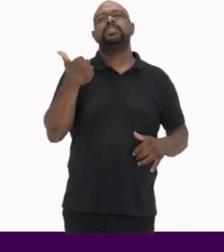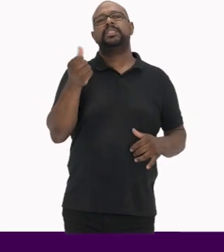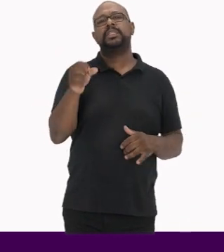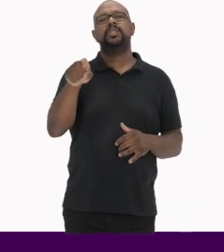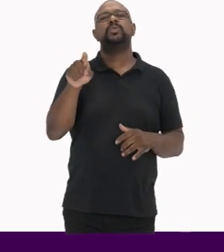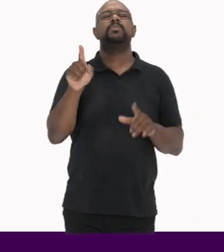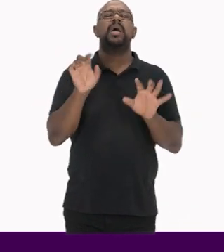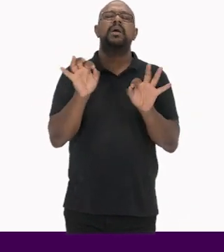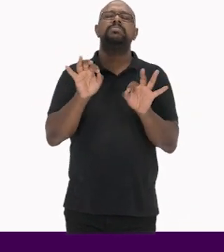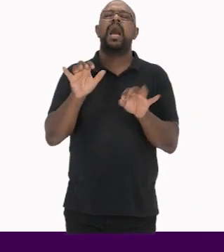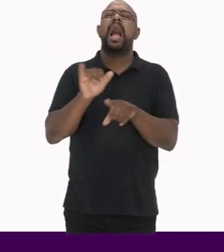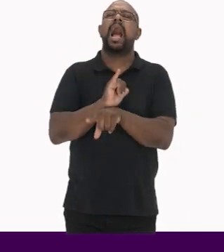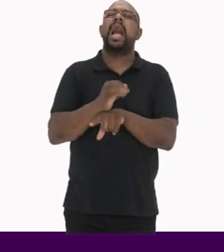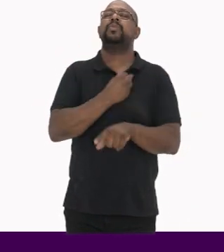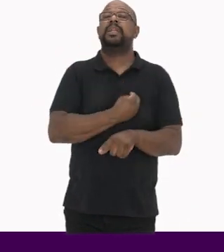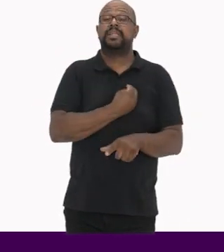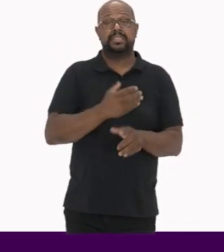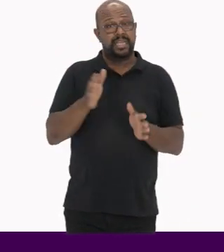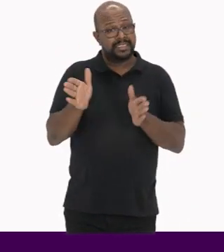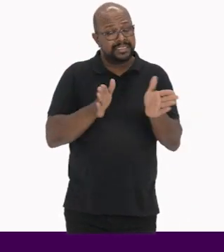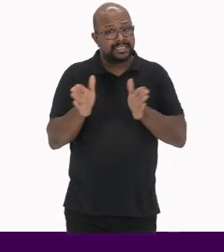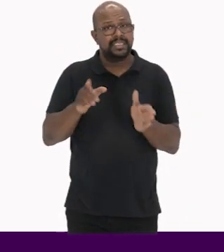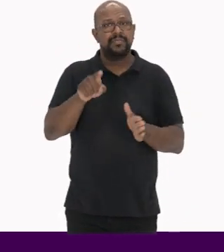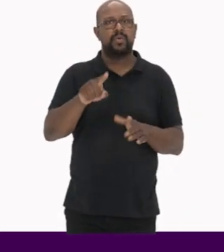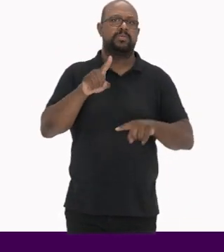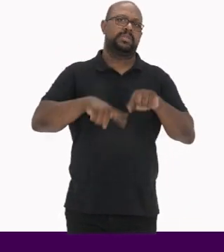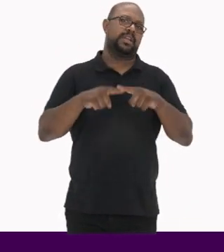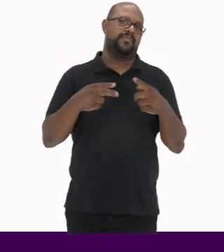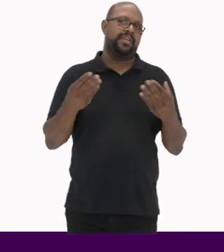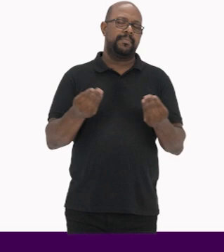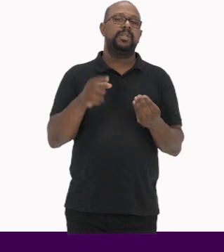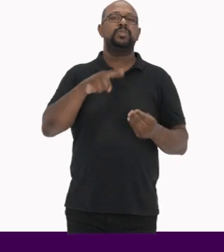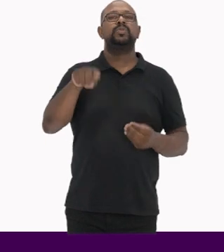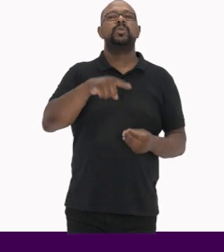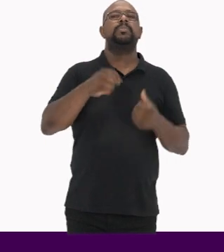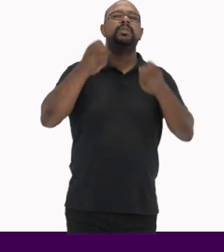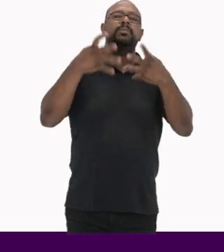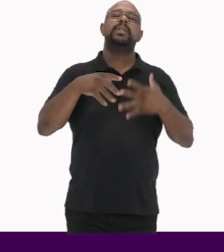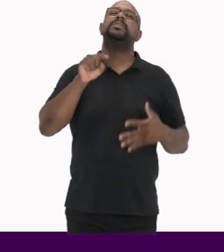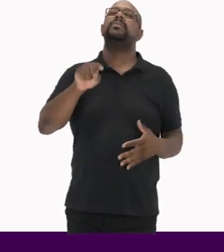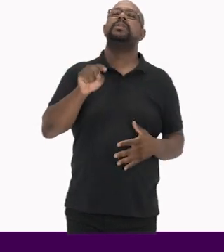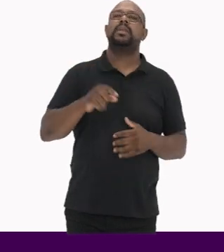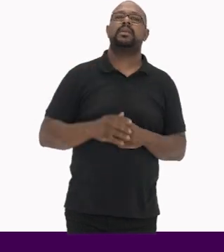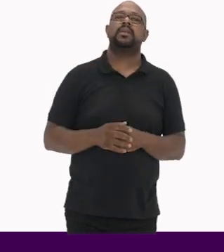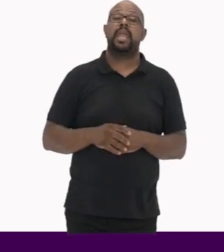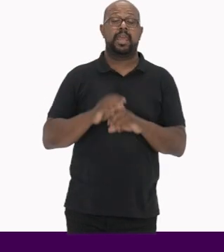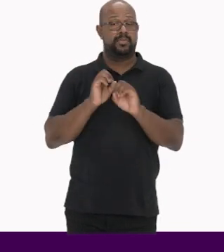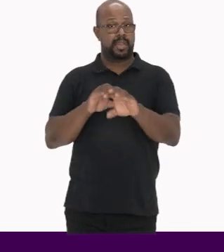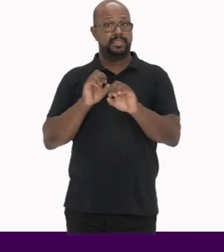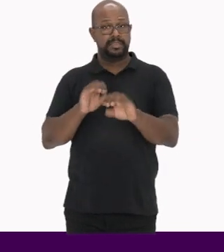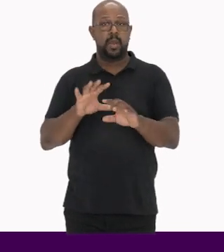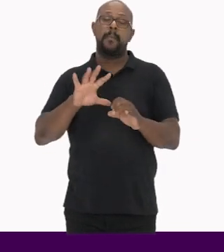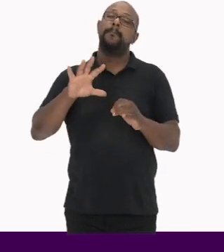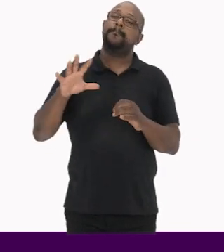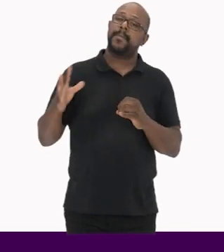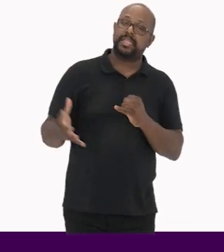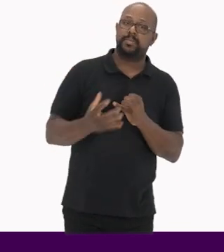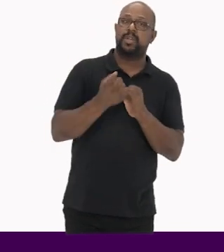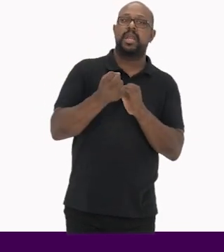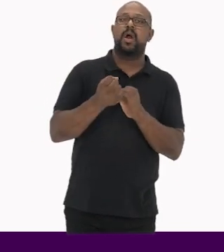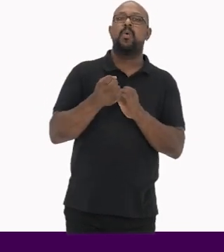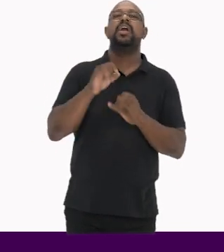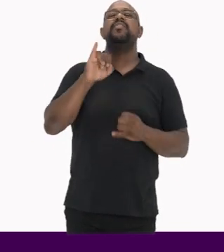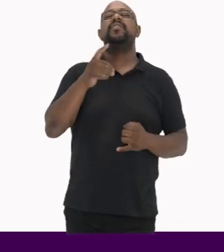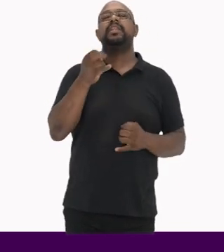Uma versão atualizada e acessível da ferramenta Sob a denominação de Educação Patrimonial